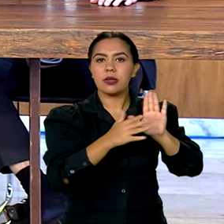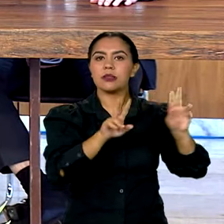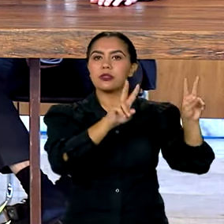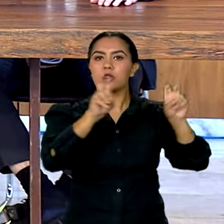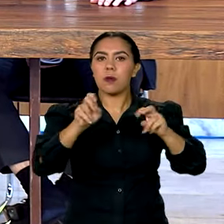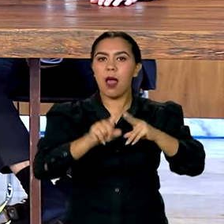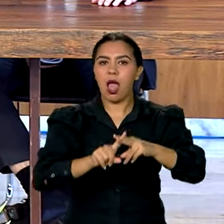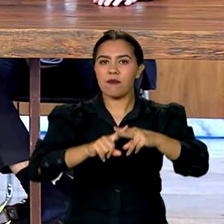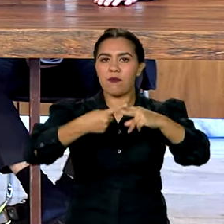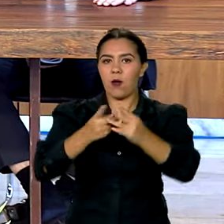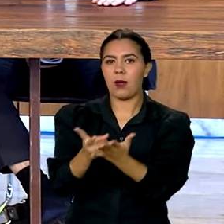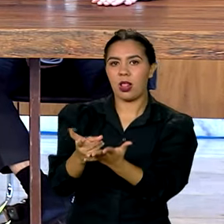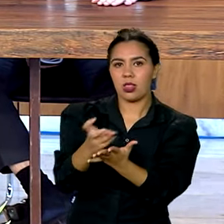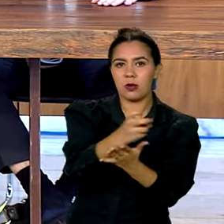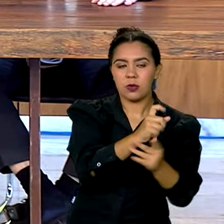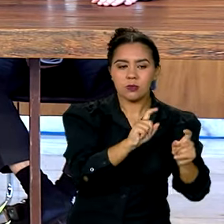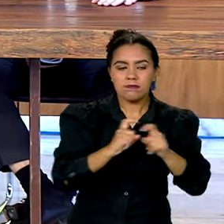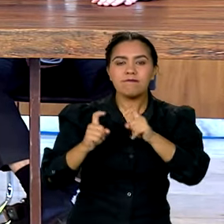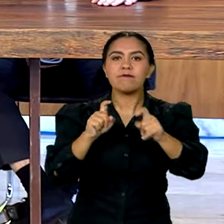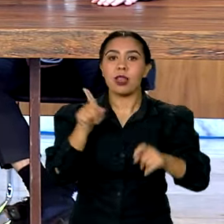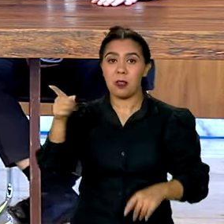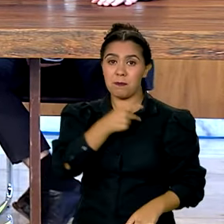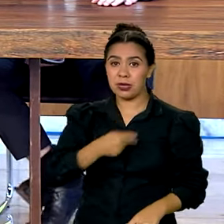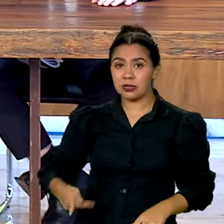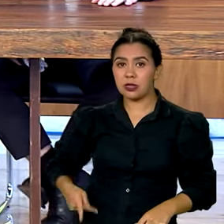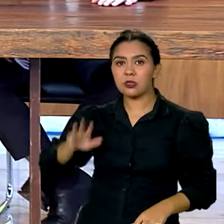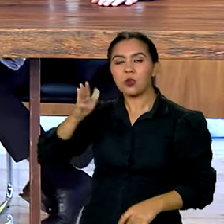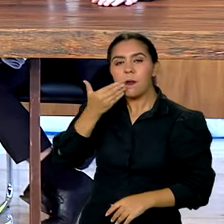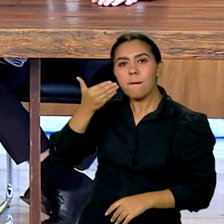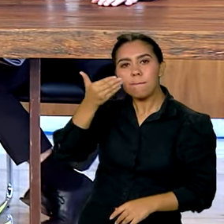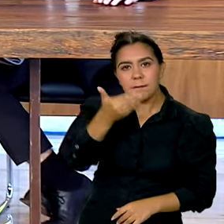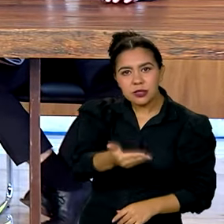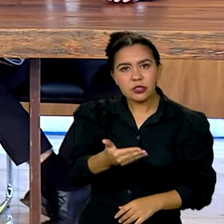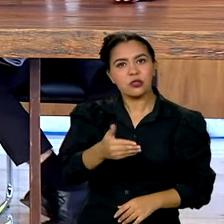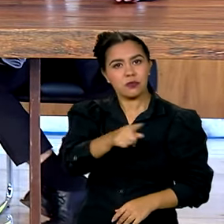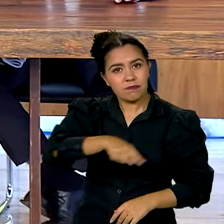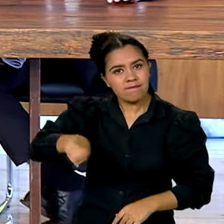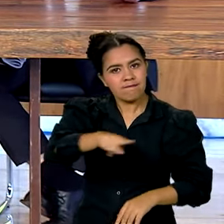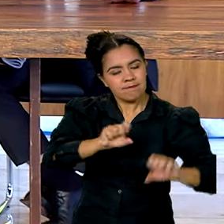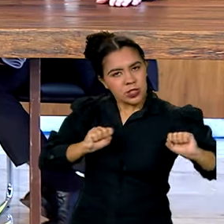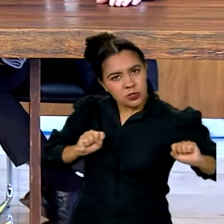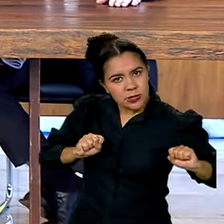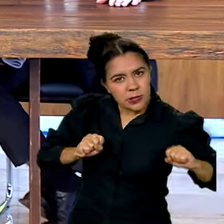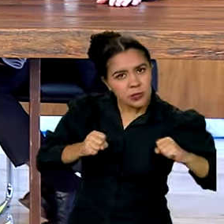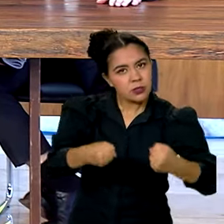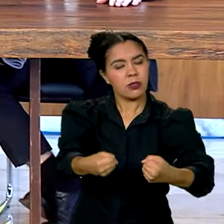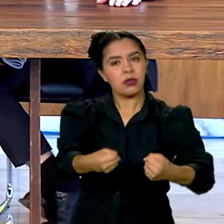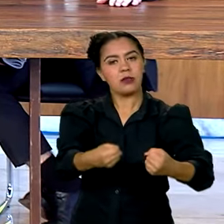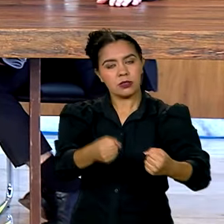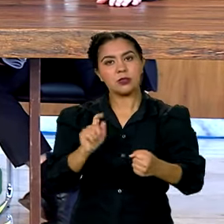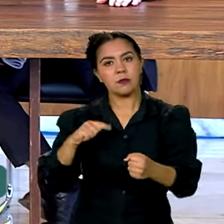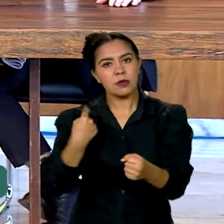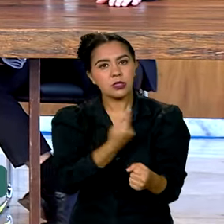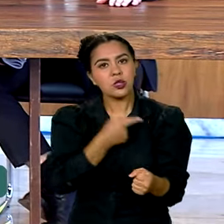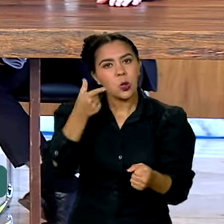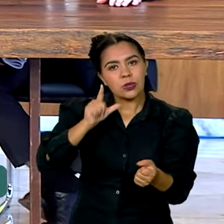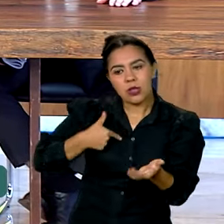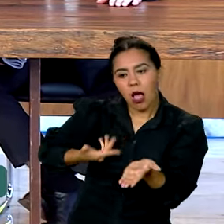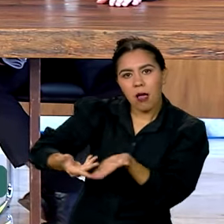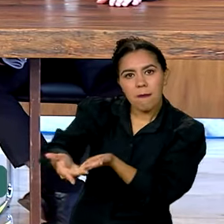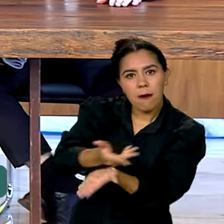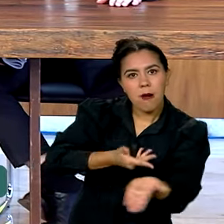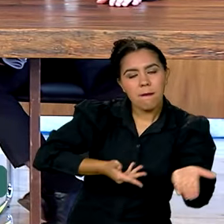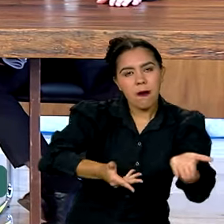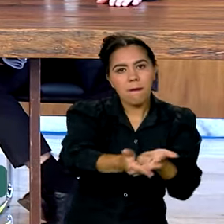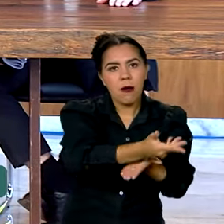pediu muito empenho dos ministros presentes para que nós interagíssemos da